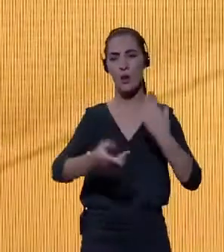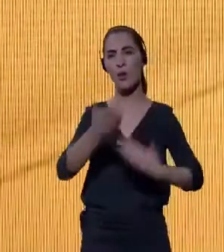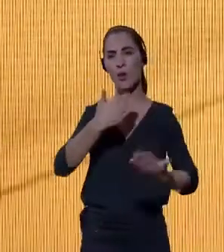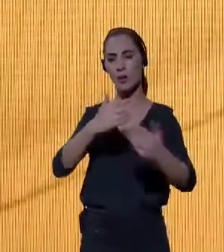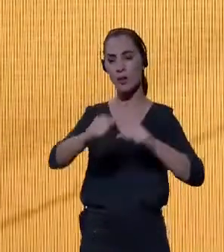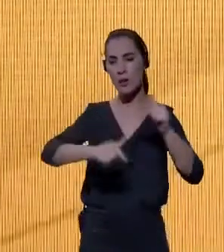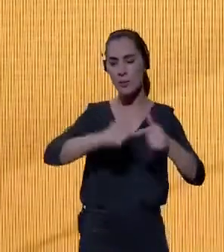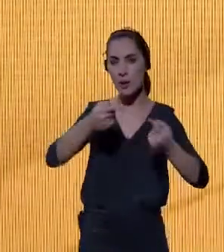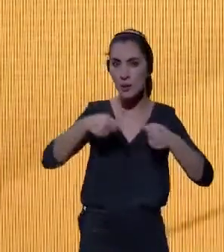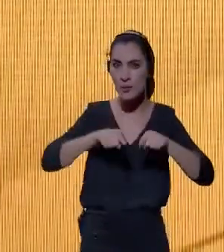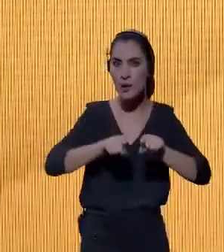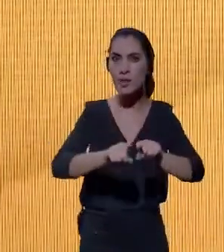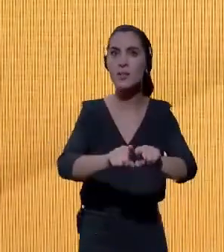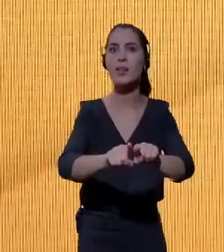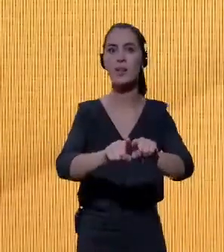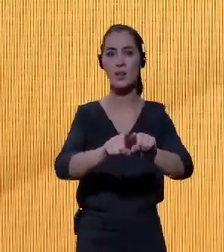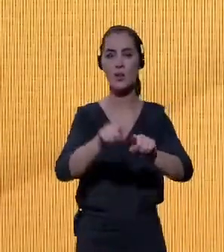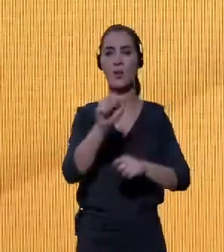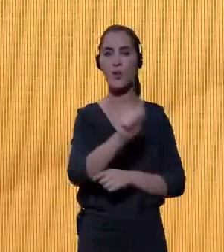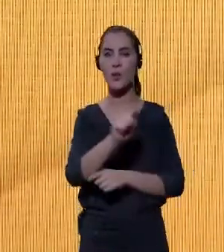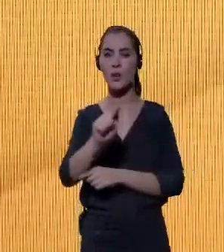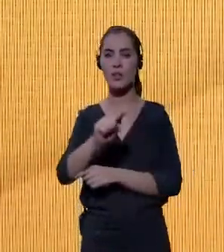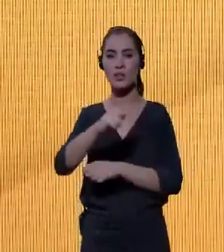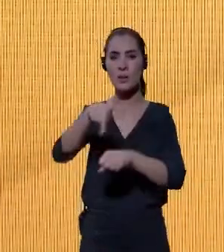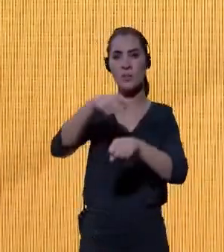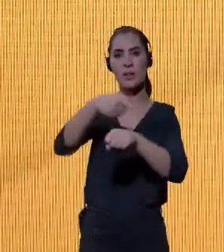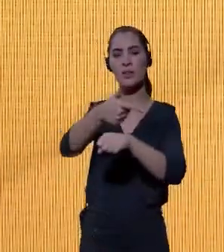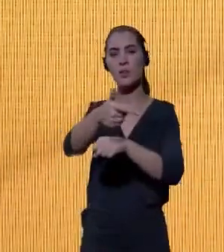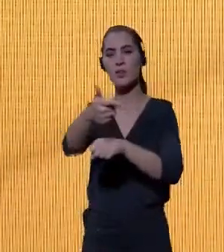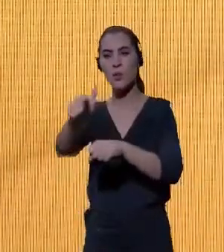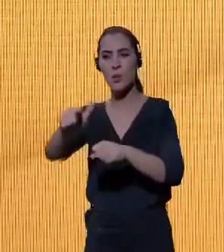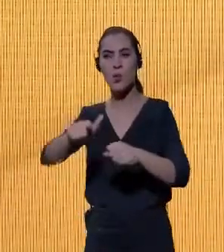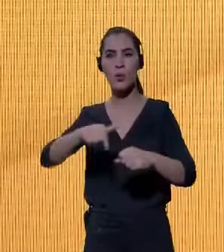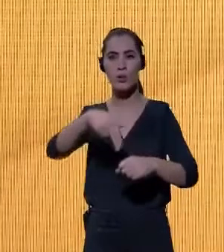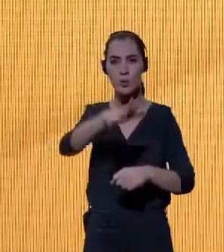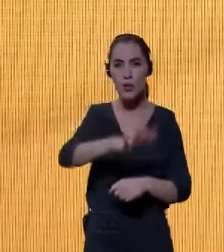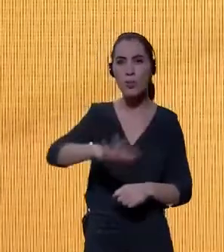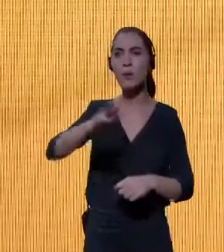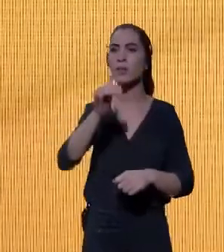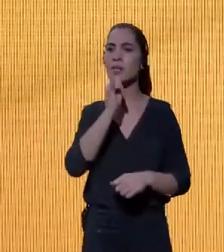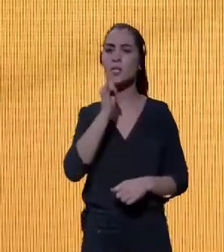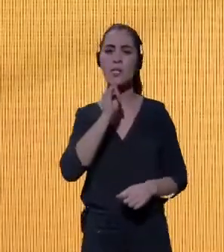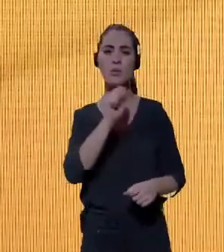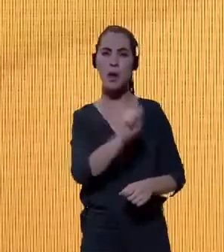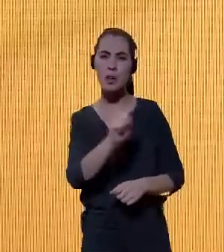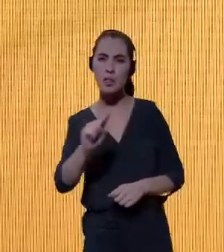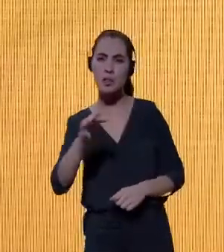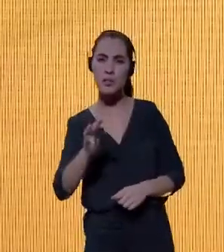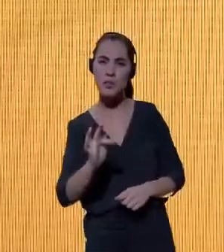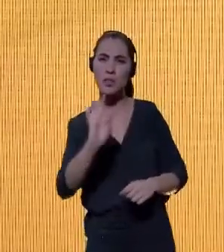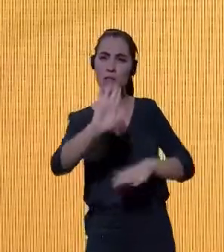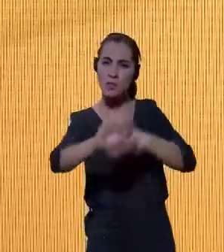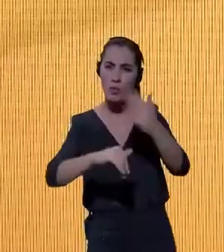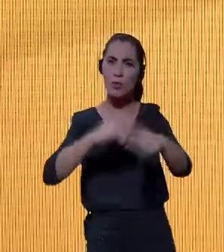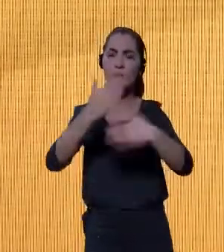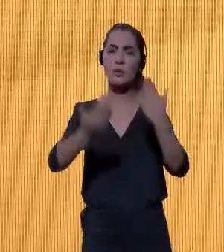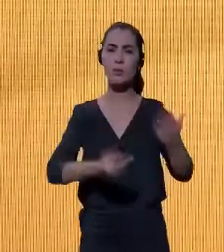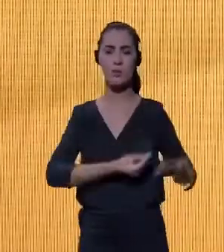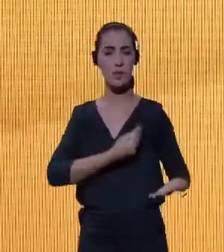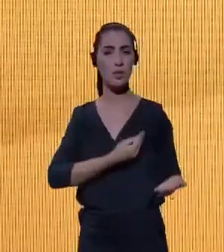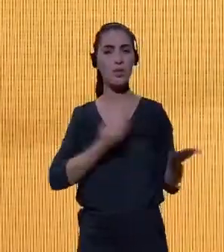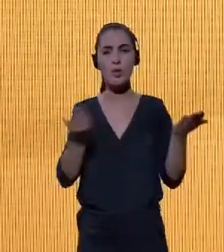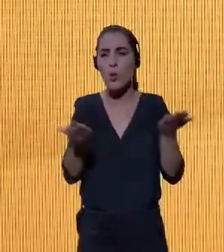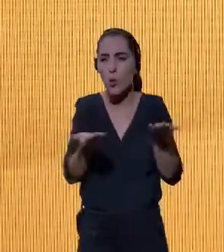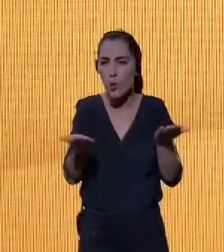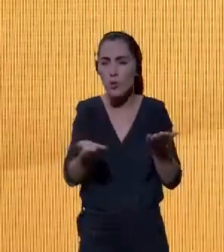parceria com agências internacionais de desenvolvimento, como é a Agência Francesa de Desenvolvimento aqui presente, a